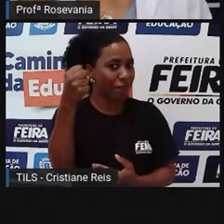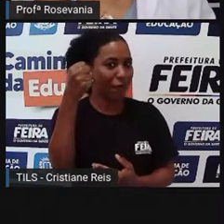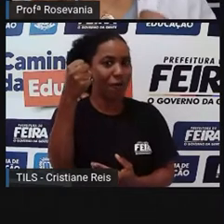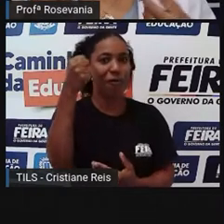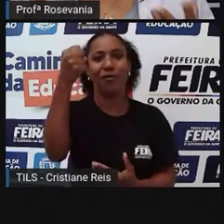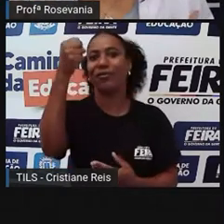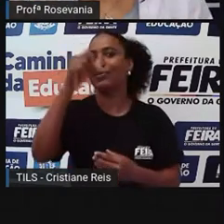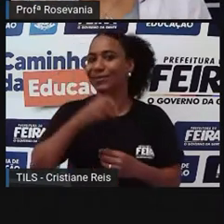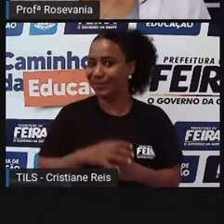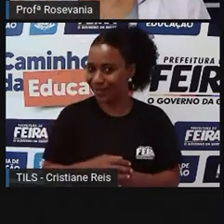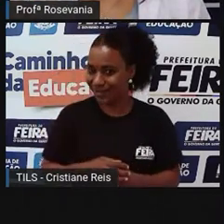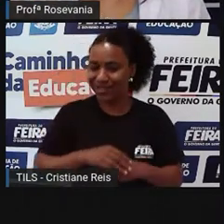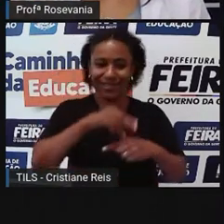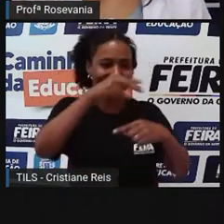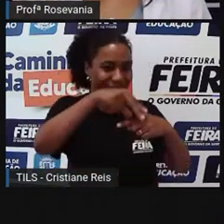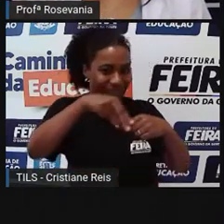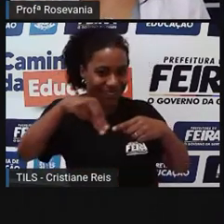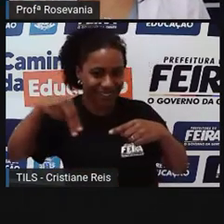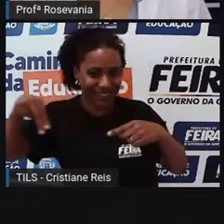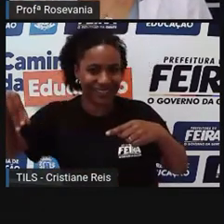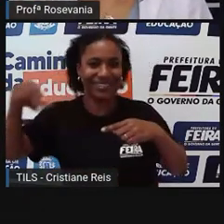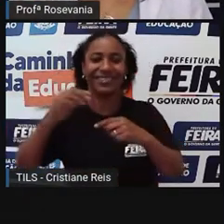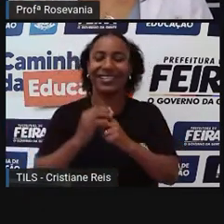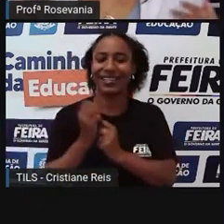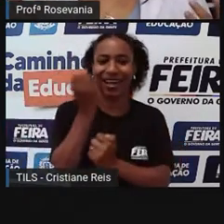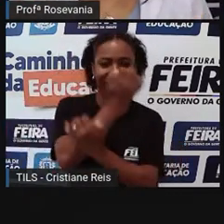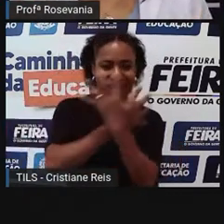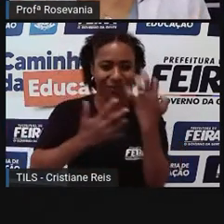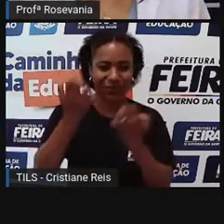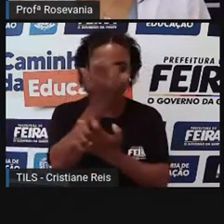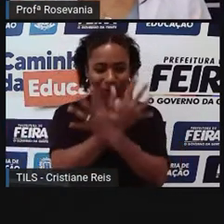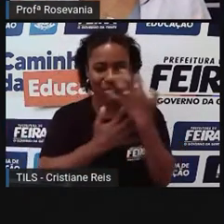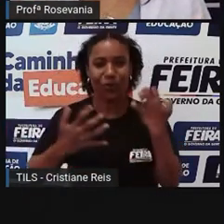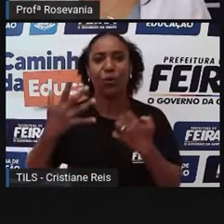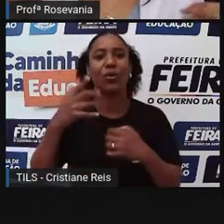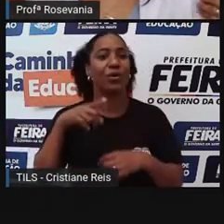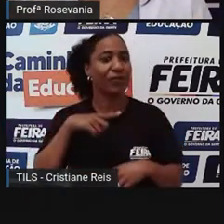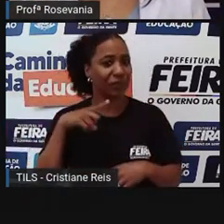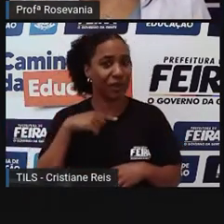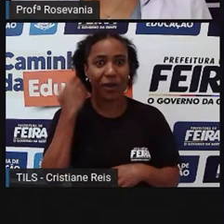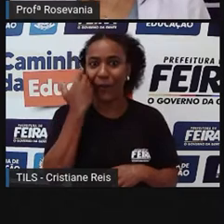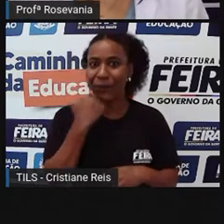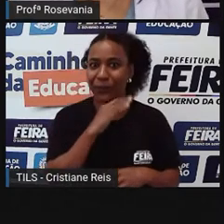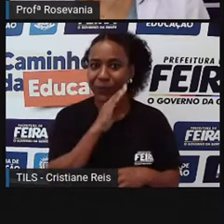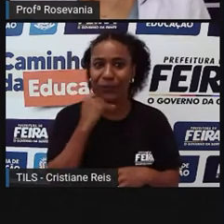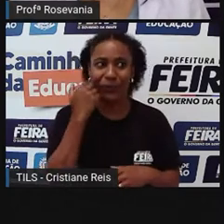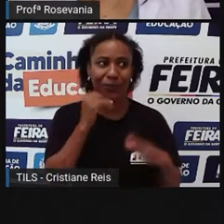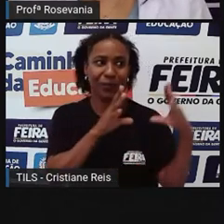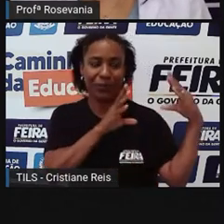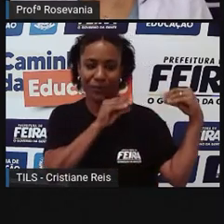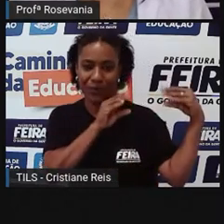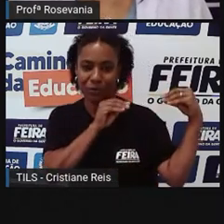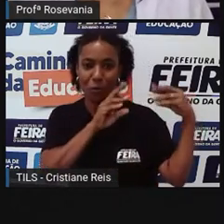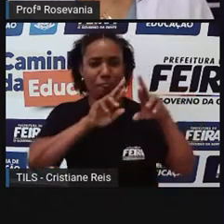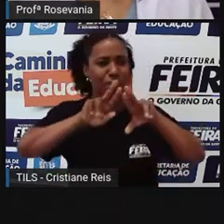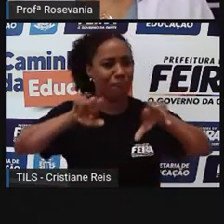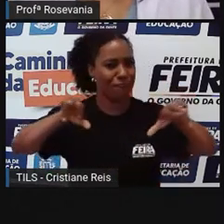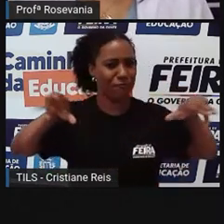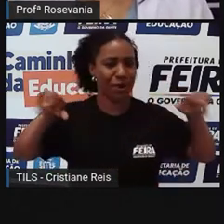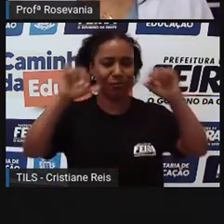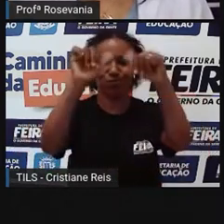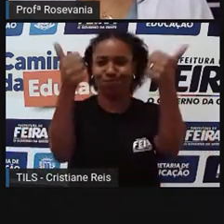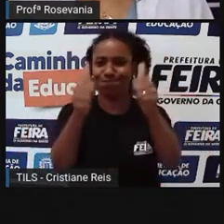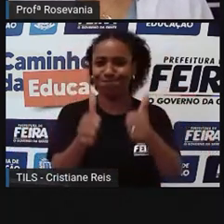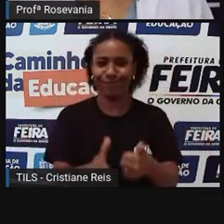tem cantores diversos, vários atores, né, várias obras produzidas aqui. Então, a